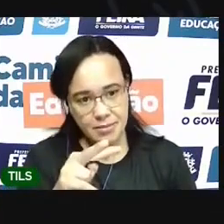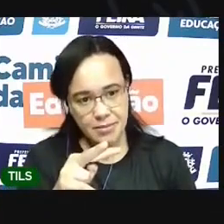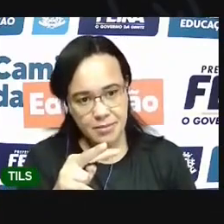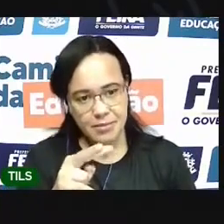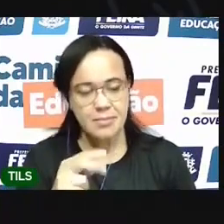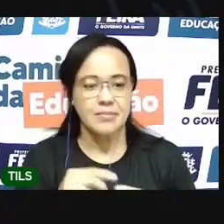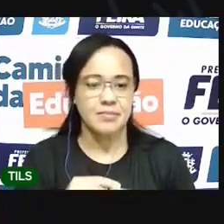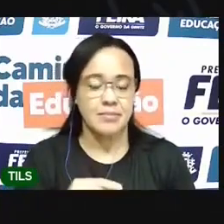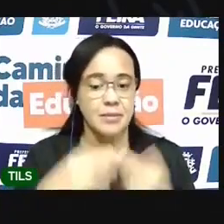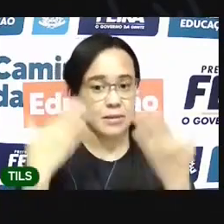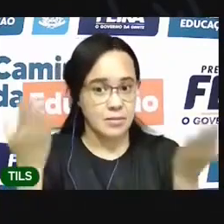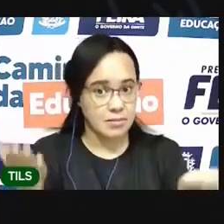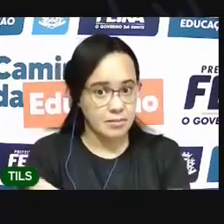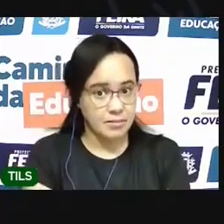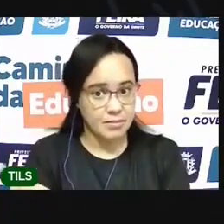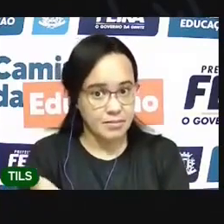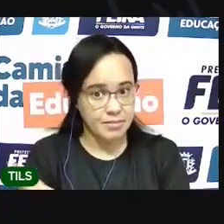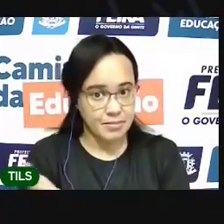Agora